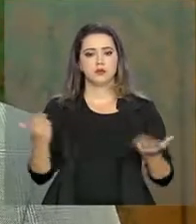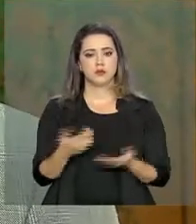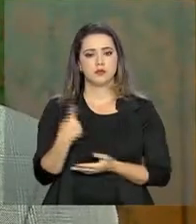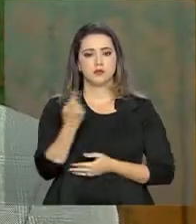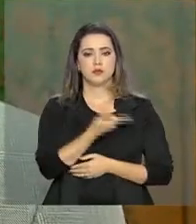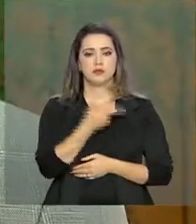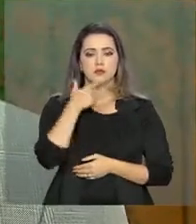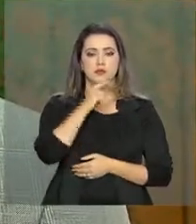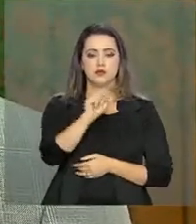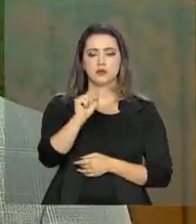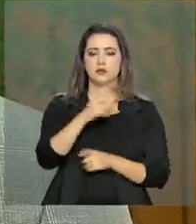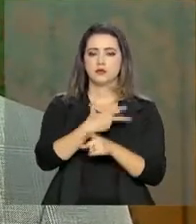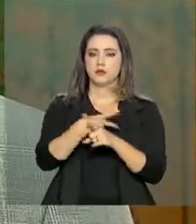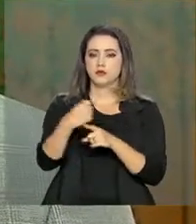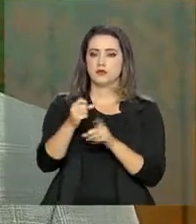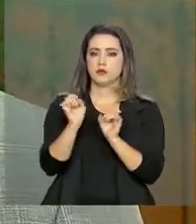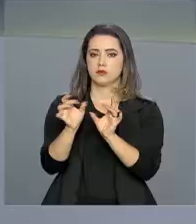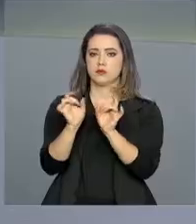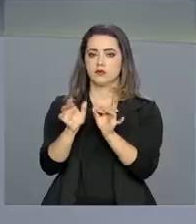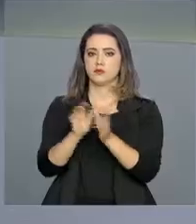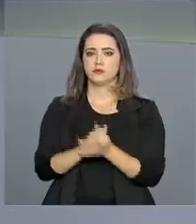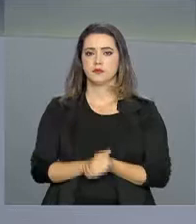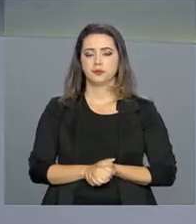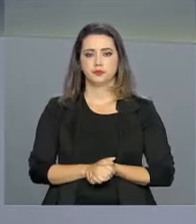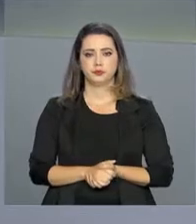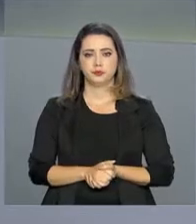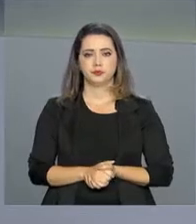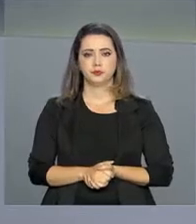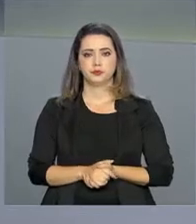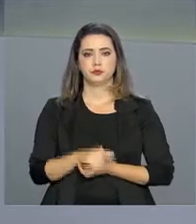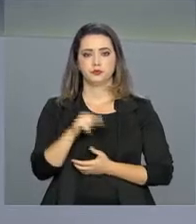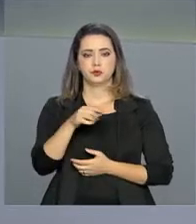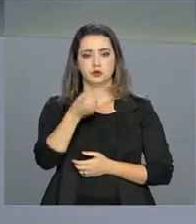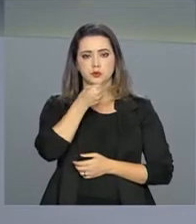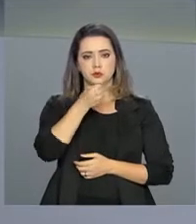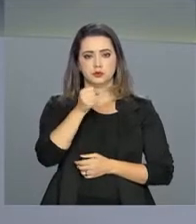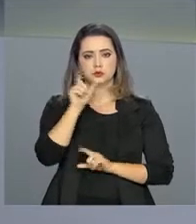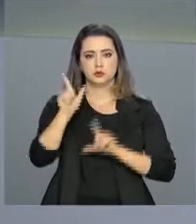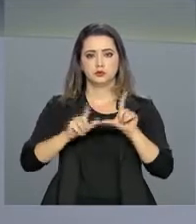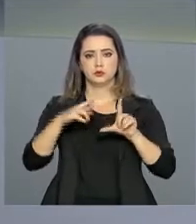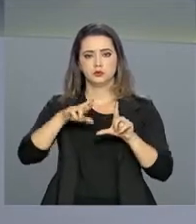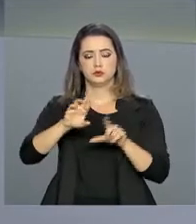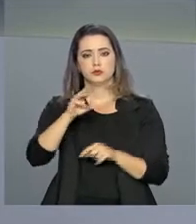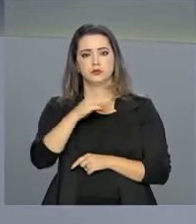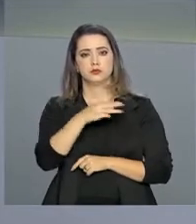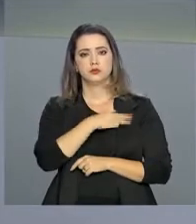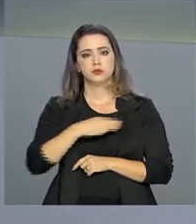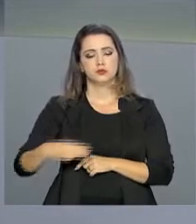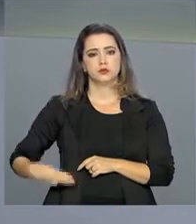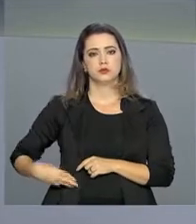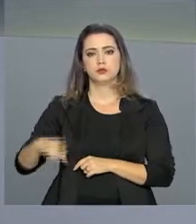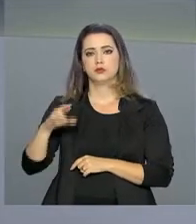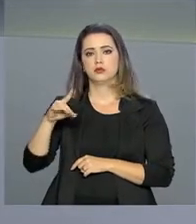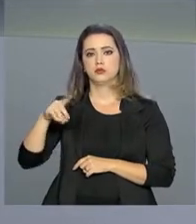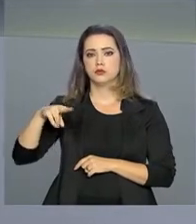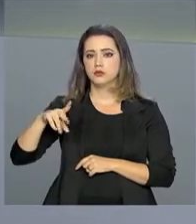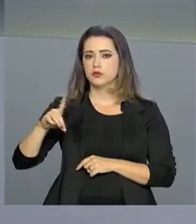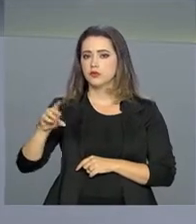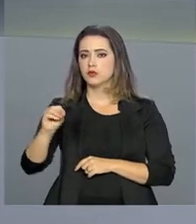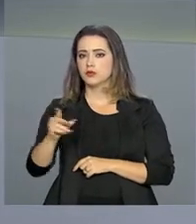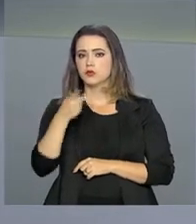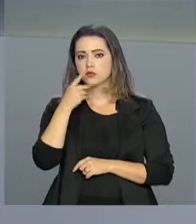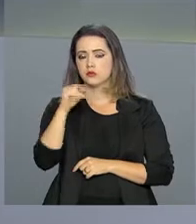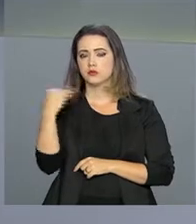nós estamos conseguindo esse sucesso nesse leilão. Ainda nessa entrevista exclusiva para a NBR, o ministro Ronaldo Fonseca